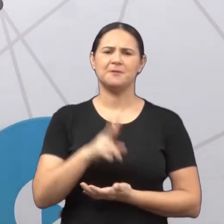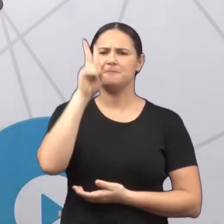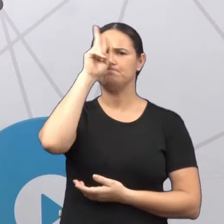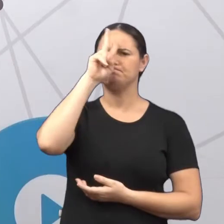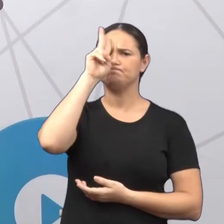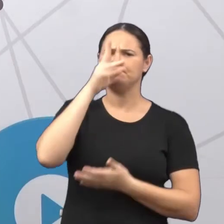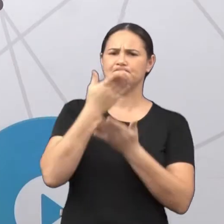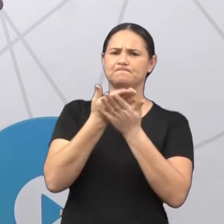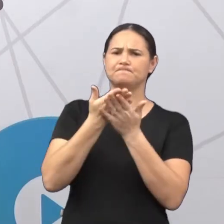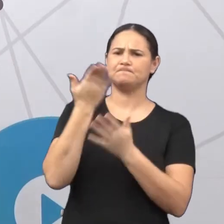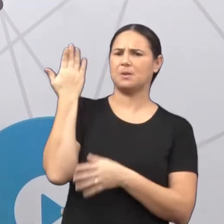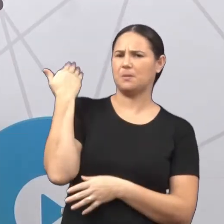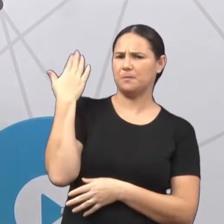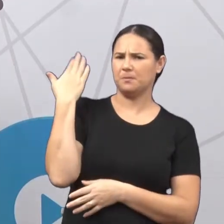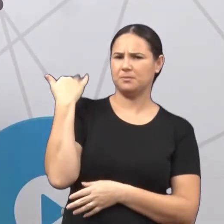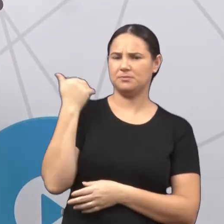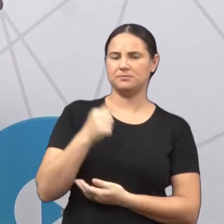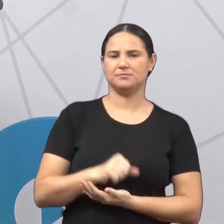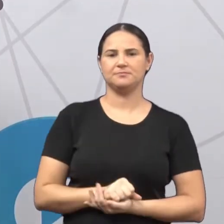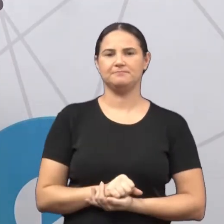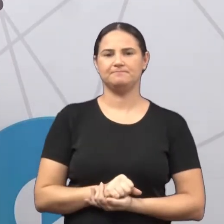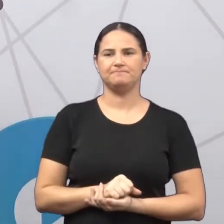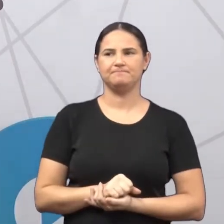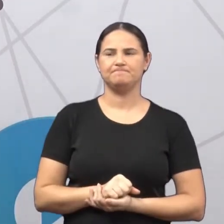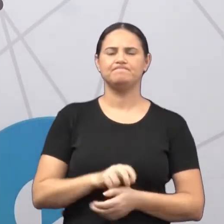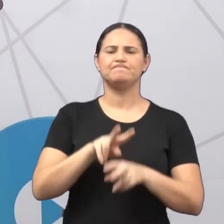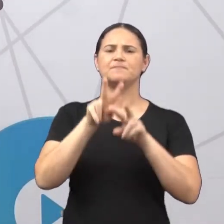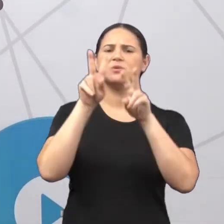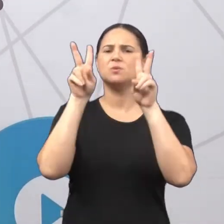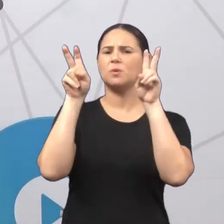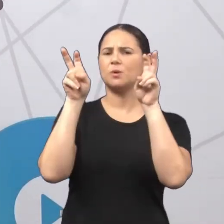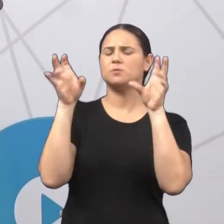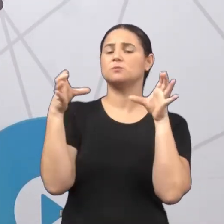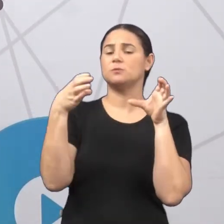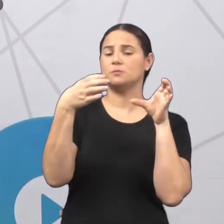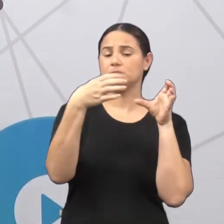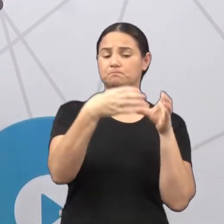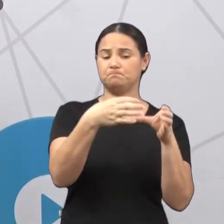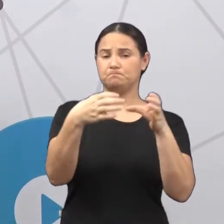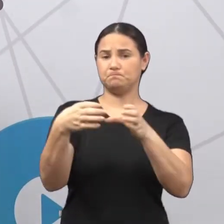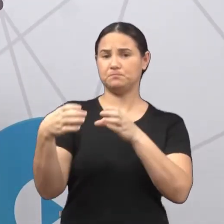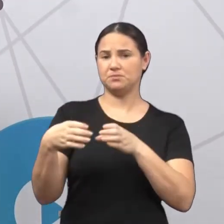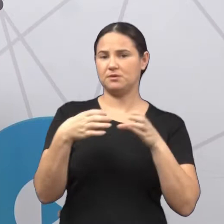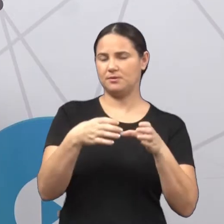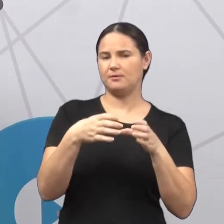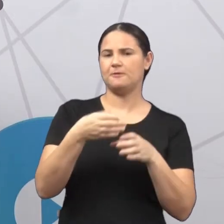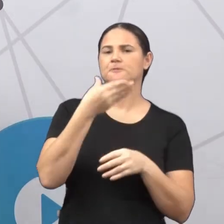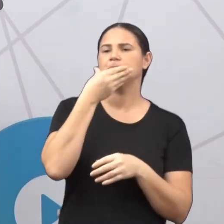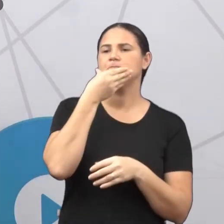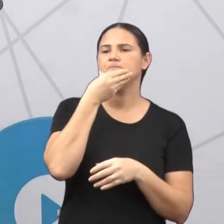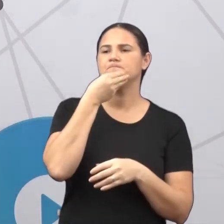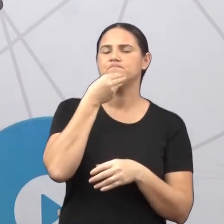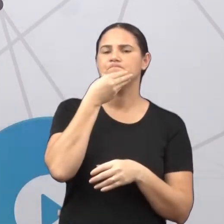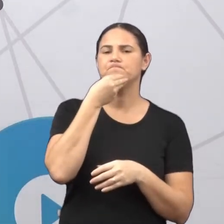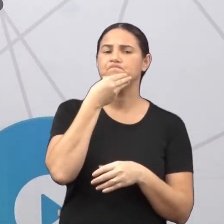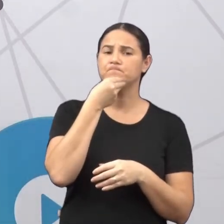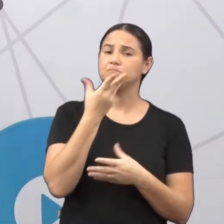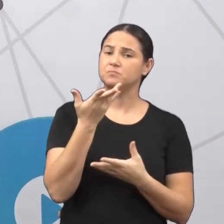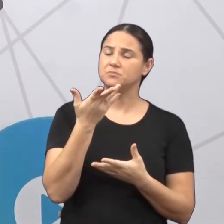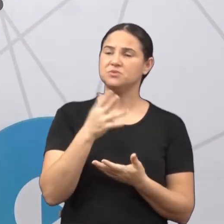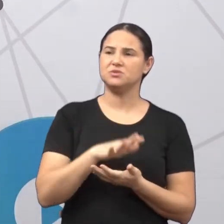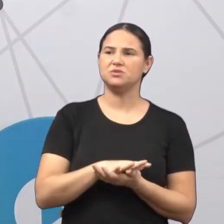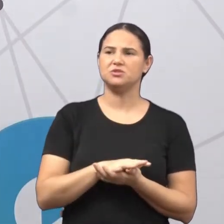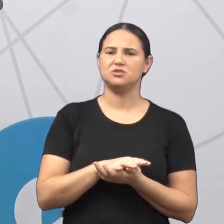que nós estávamos falando? Nós estávamos falando do bairro, né? Falamos do bairro do Marcelo, das